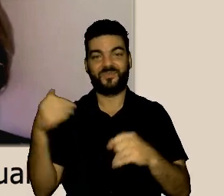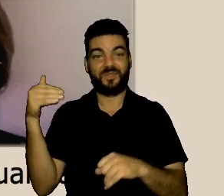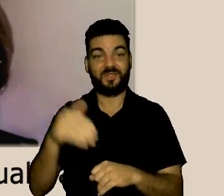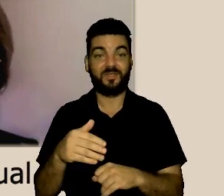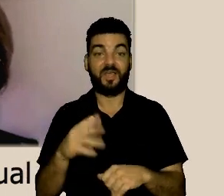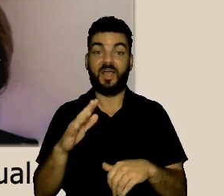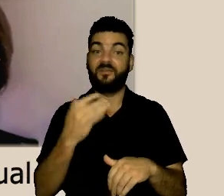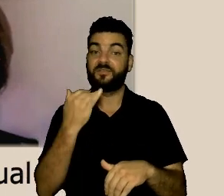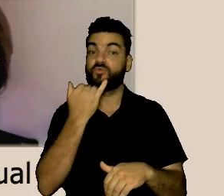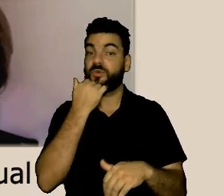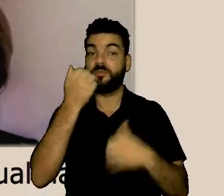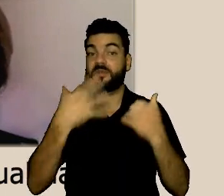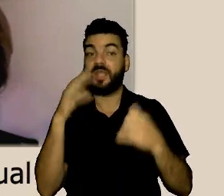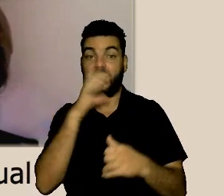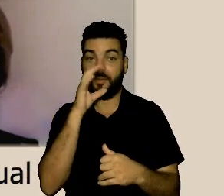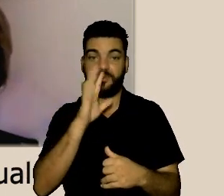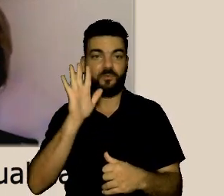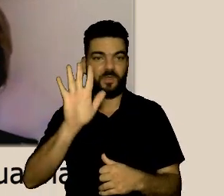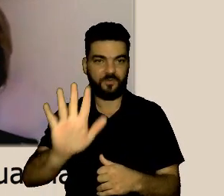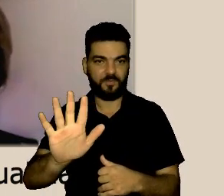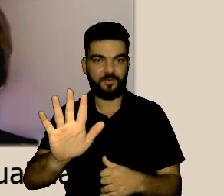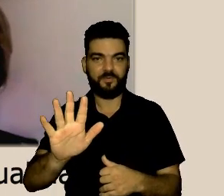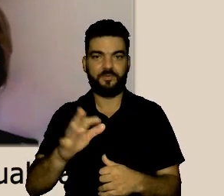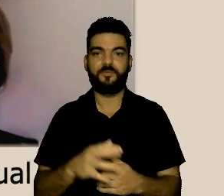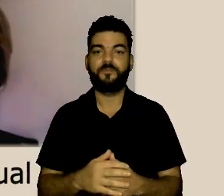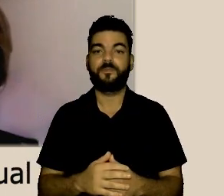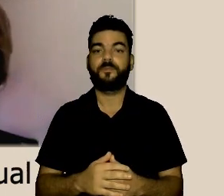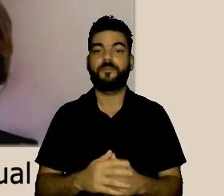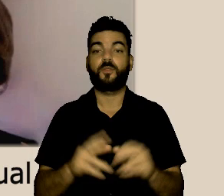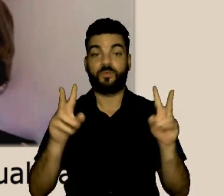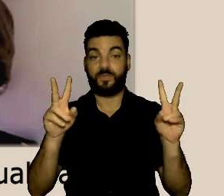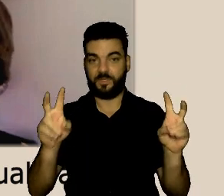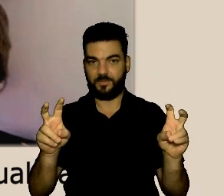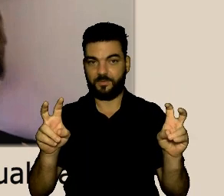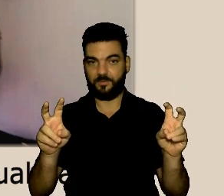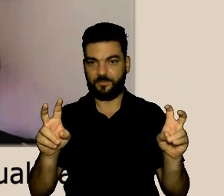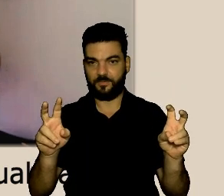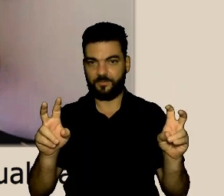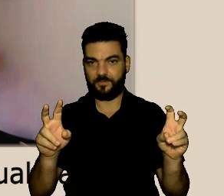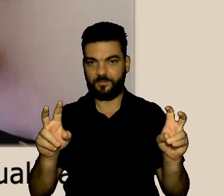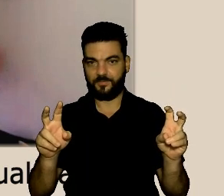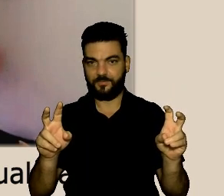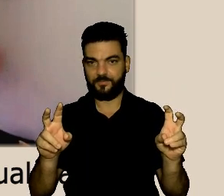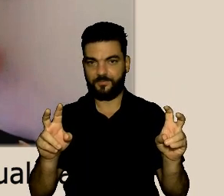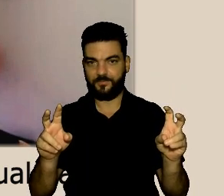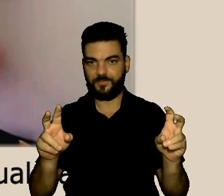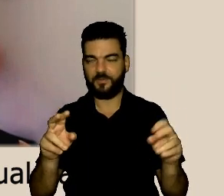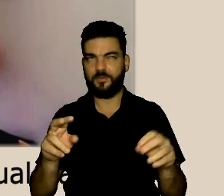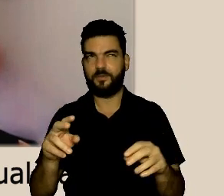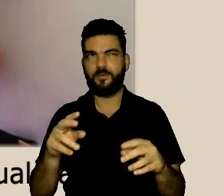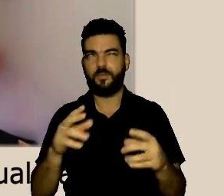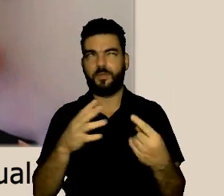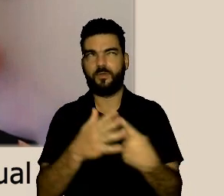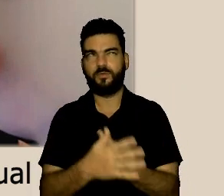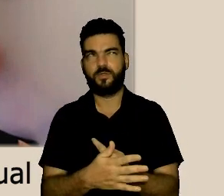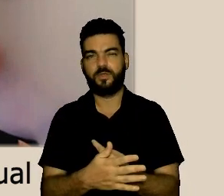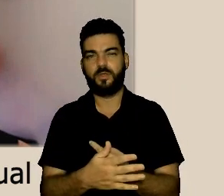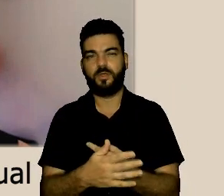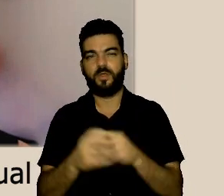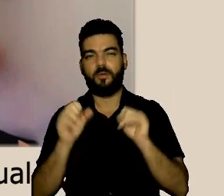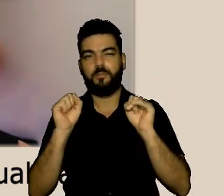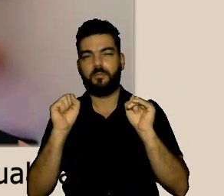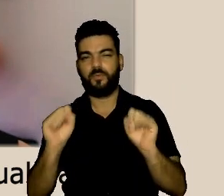obrigada bom muito obrigada pela oportunidade desculpe se eu falei muito rápido mas vamos lá o primeiro